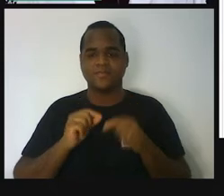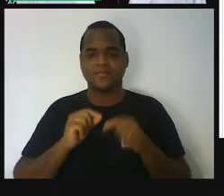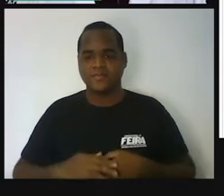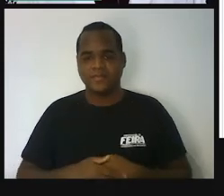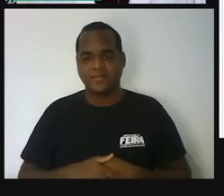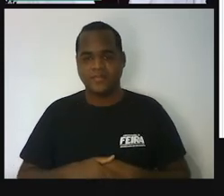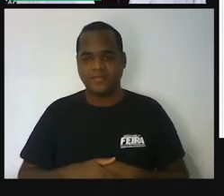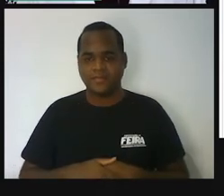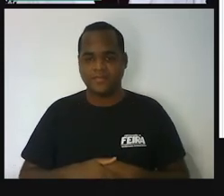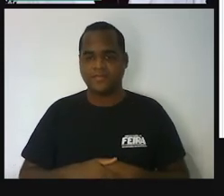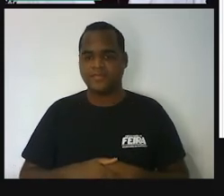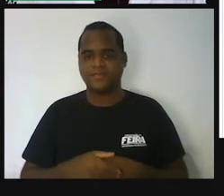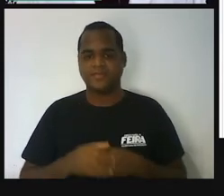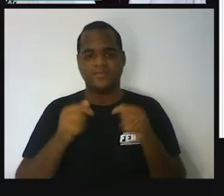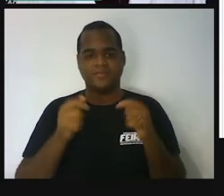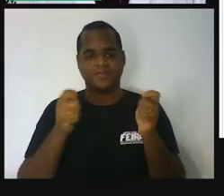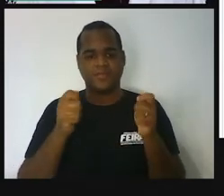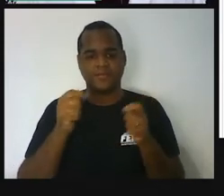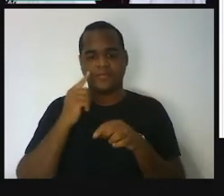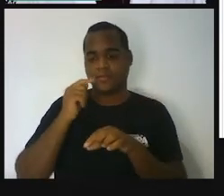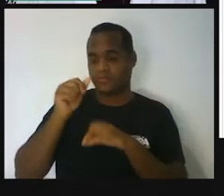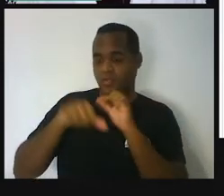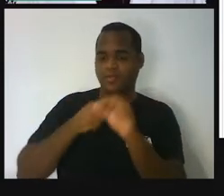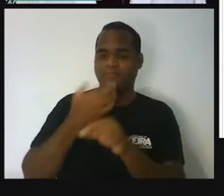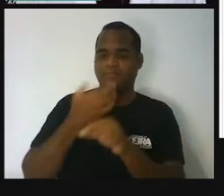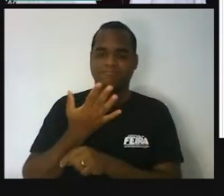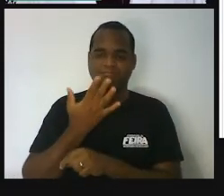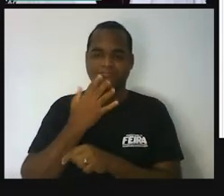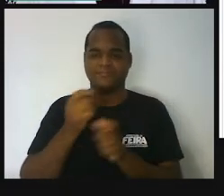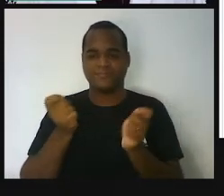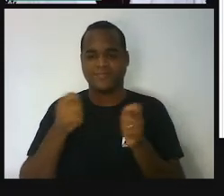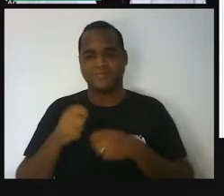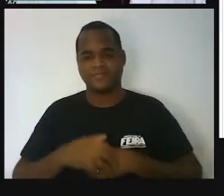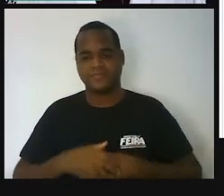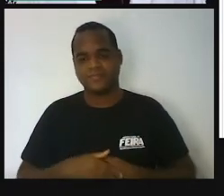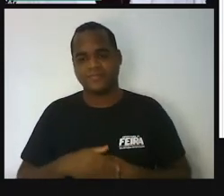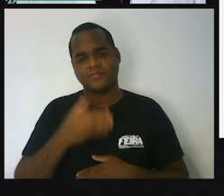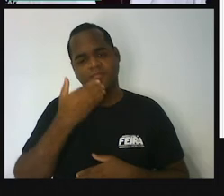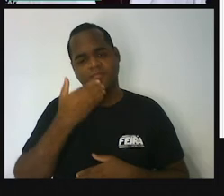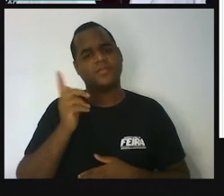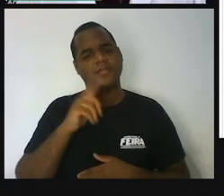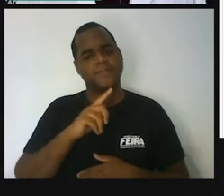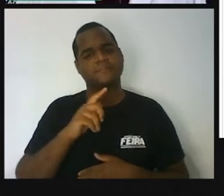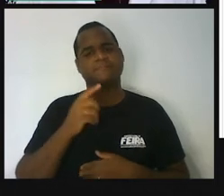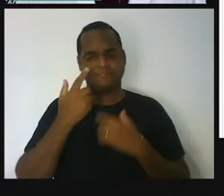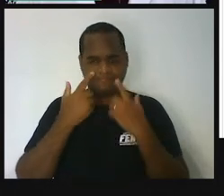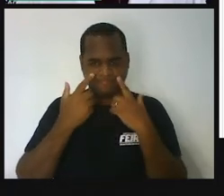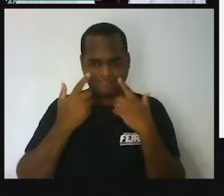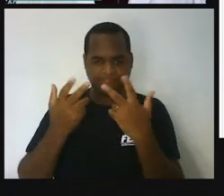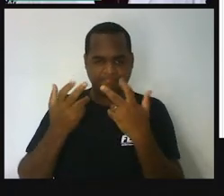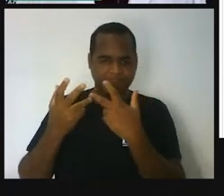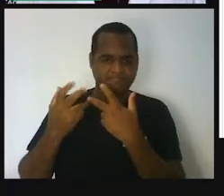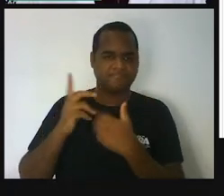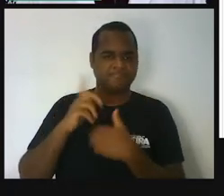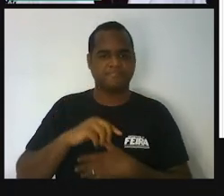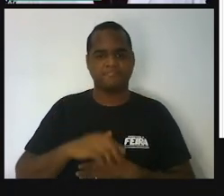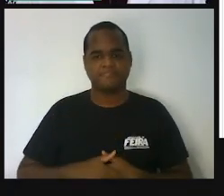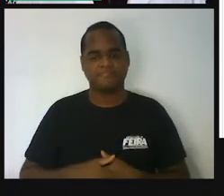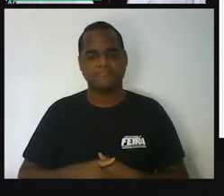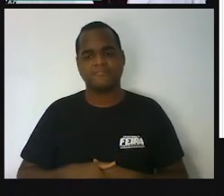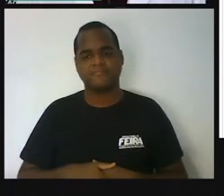É possível, né? Mas eu mudo de cor. E aí fica melhor para a gente enxergar. Olha só.